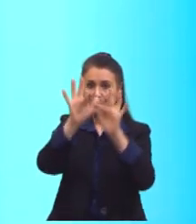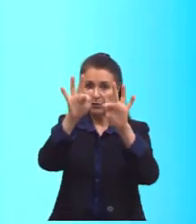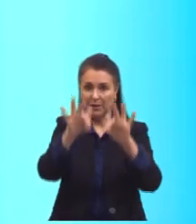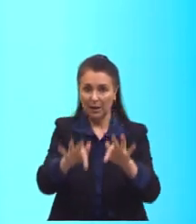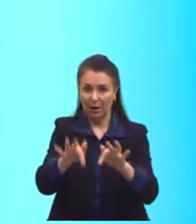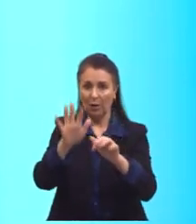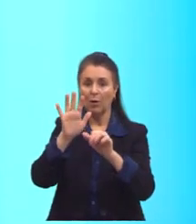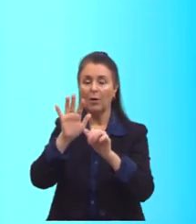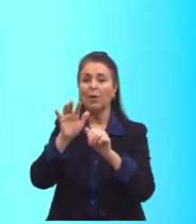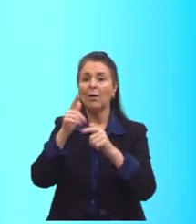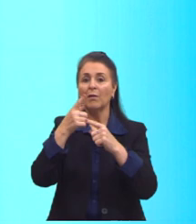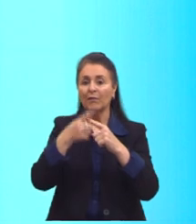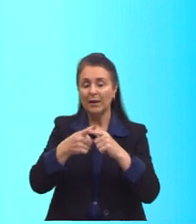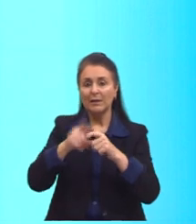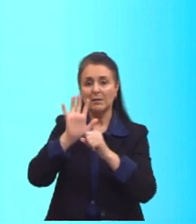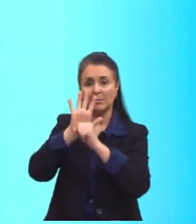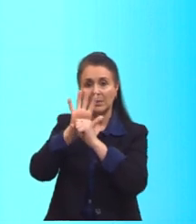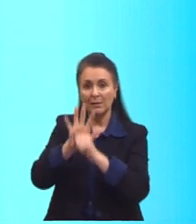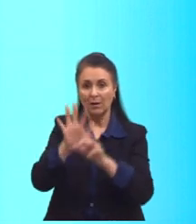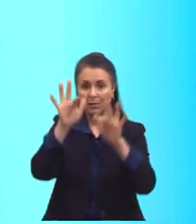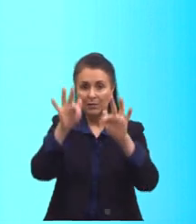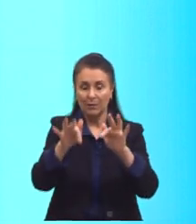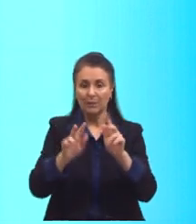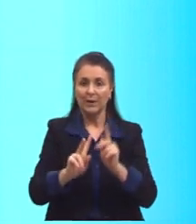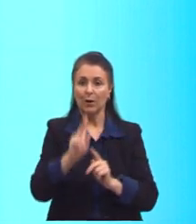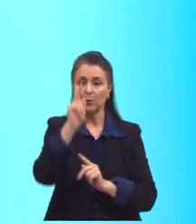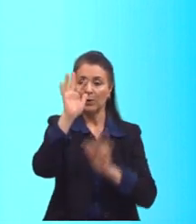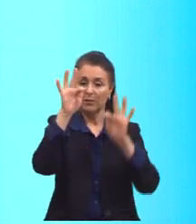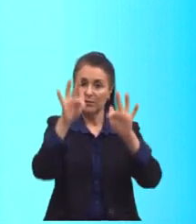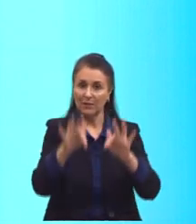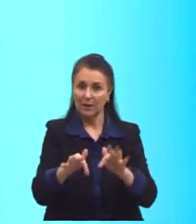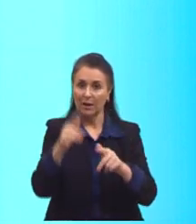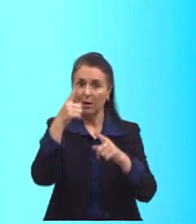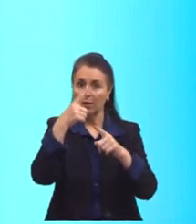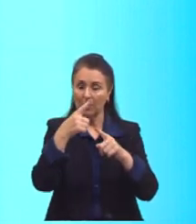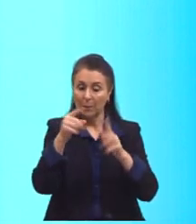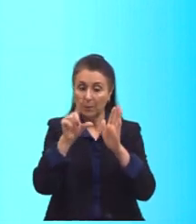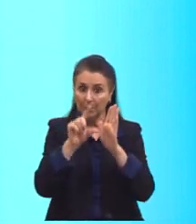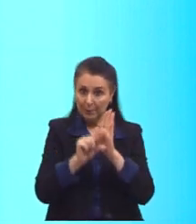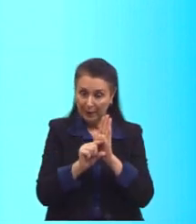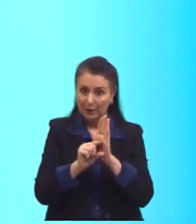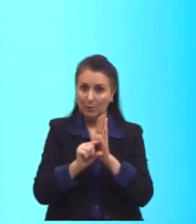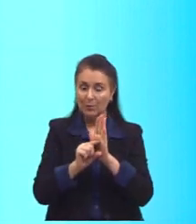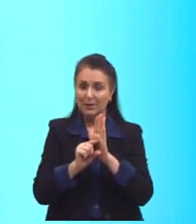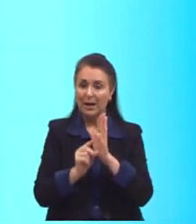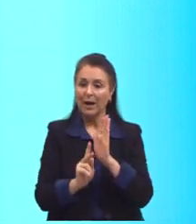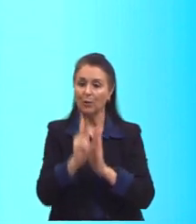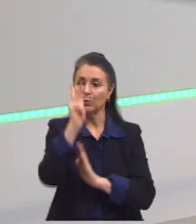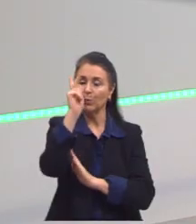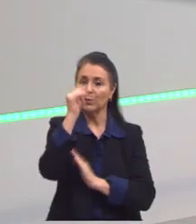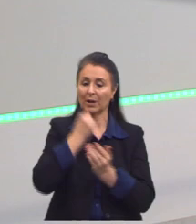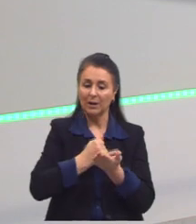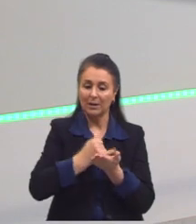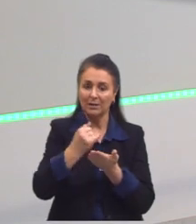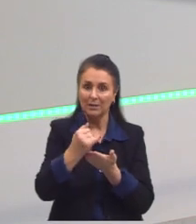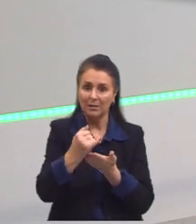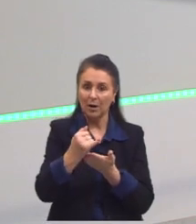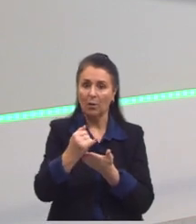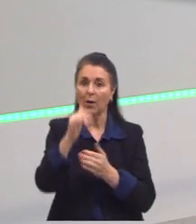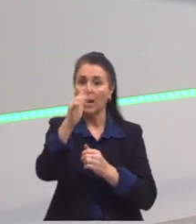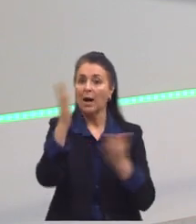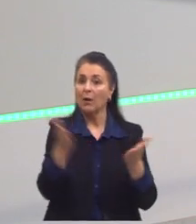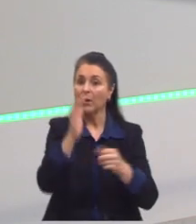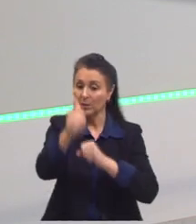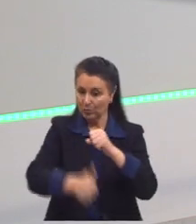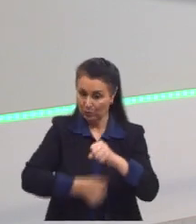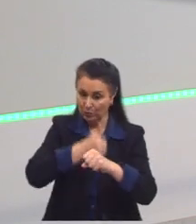pressão inicial variação da altura altura final menos altura inicial. E aí, se a gente substituir nessa fórmula aqui